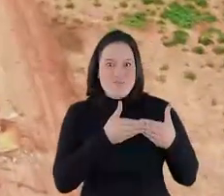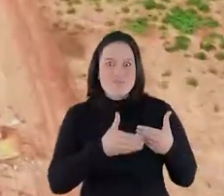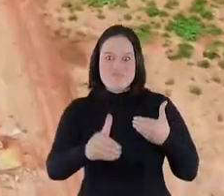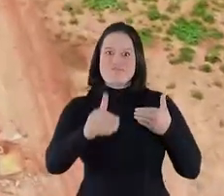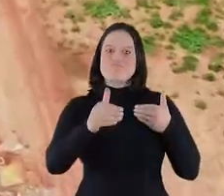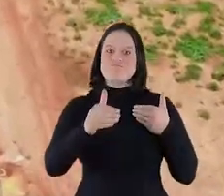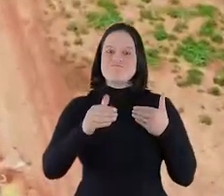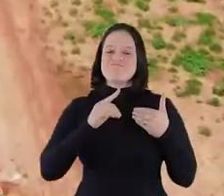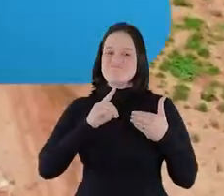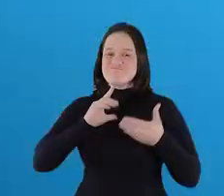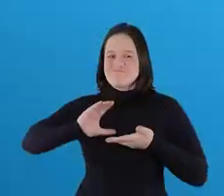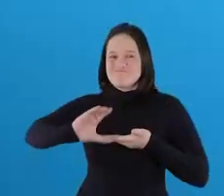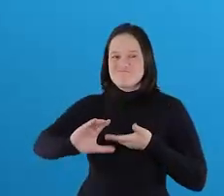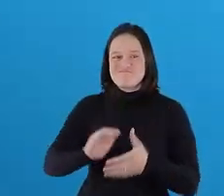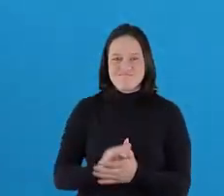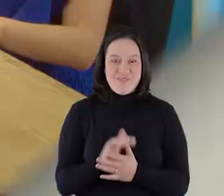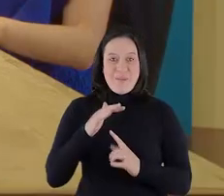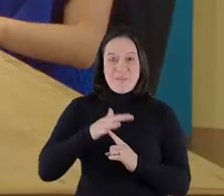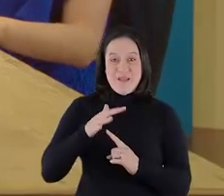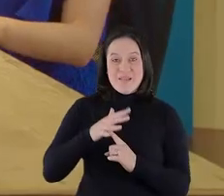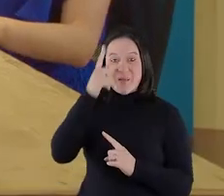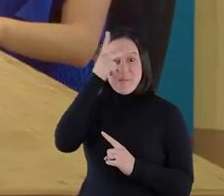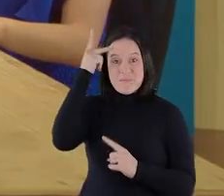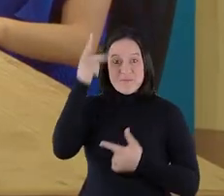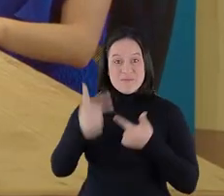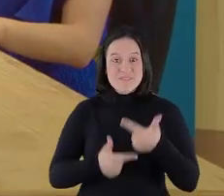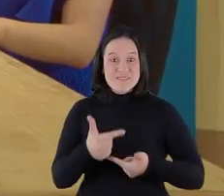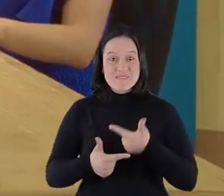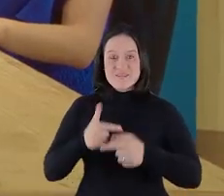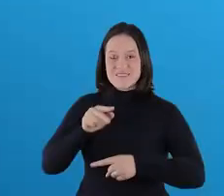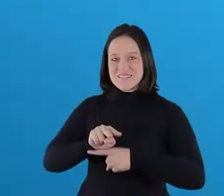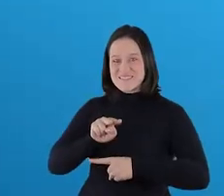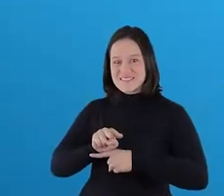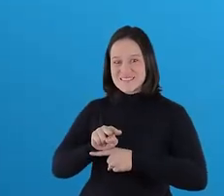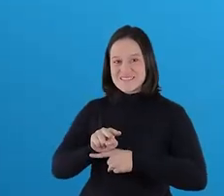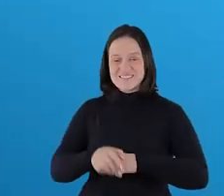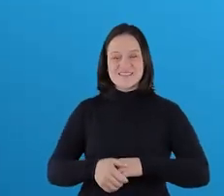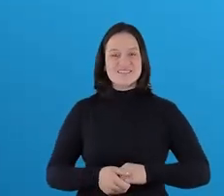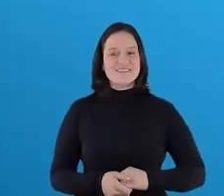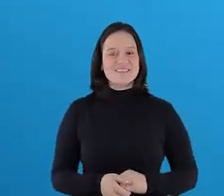Um mega investimento. Paraná, terra de gente que trabalha e cuida. Paraná,